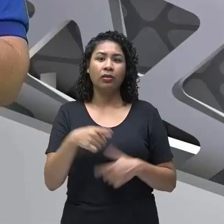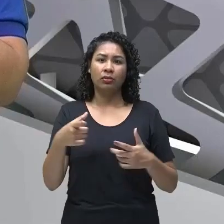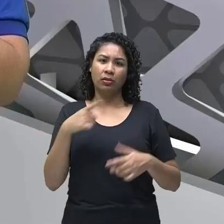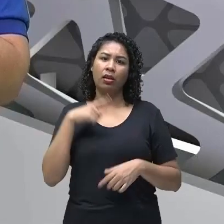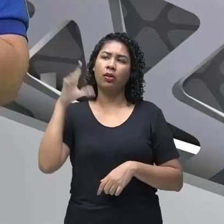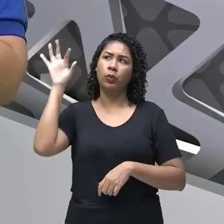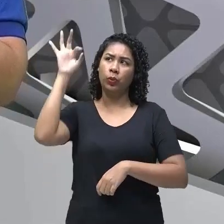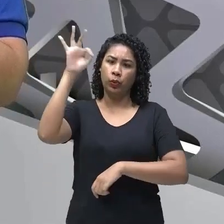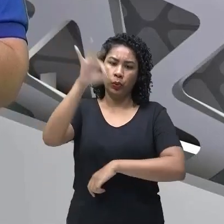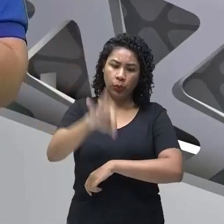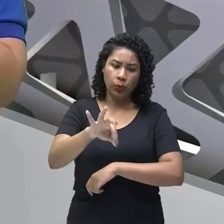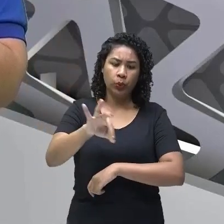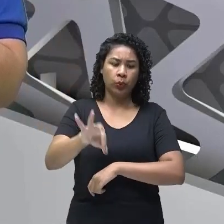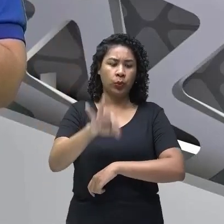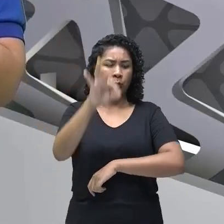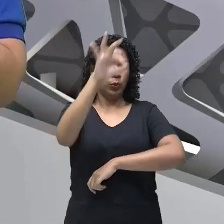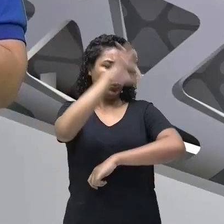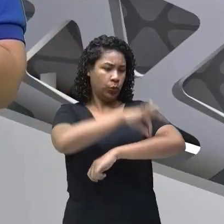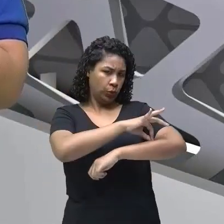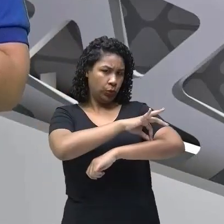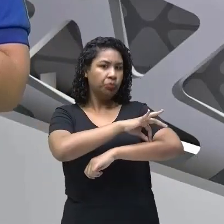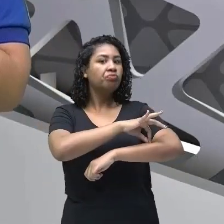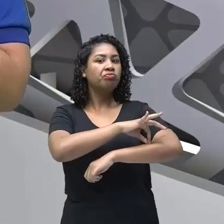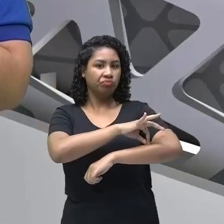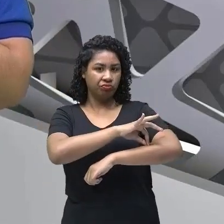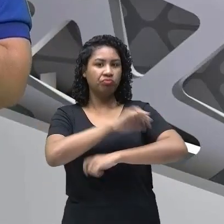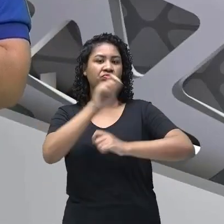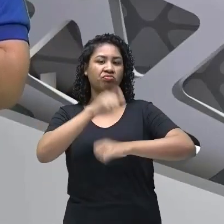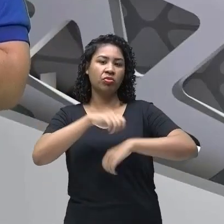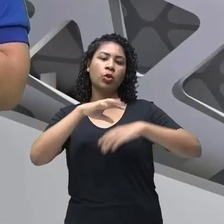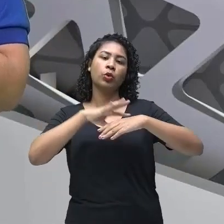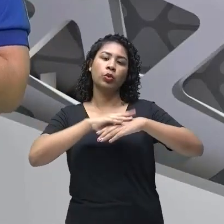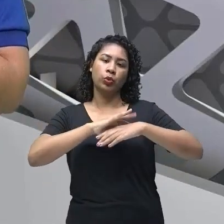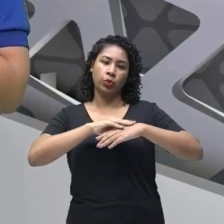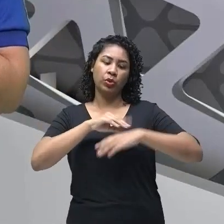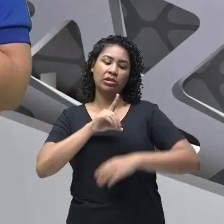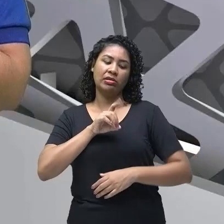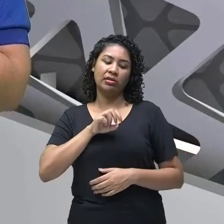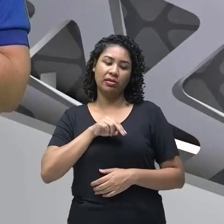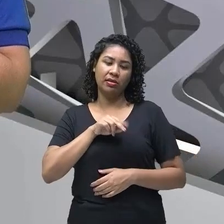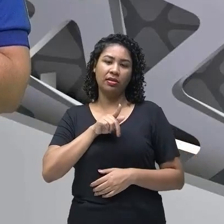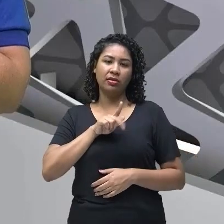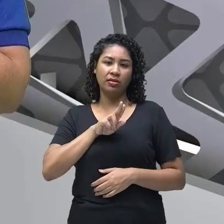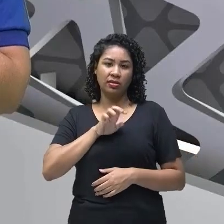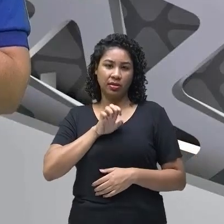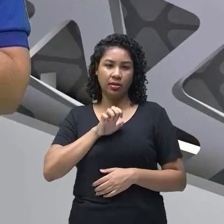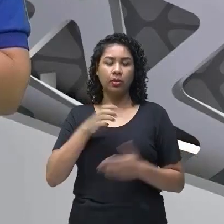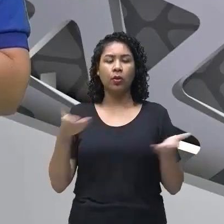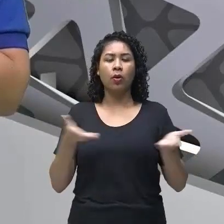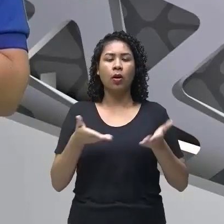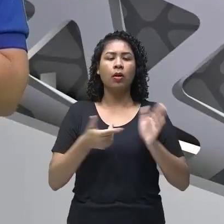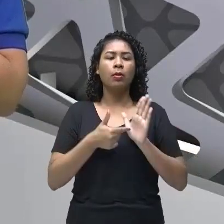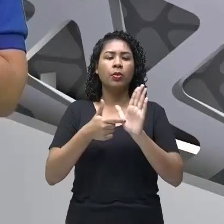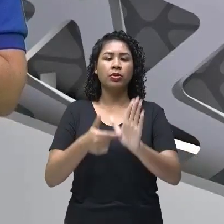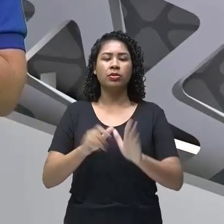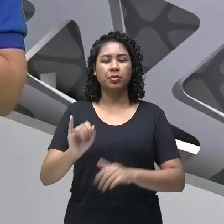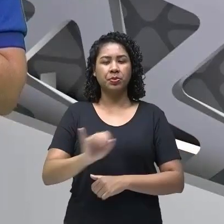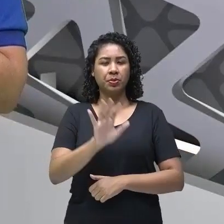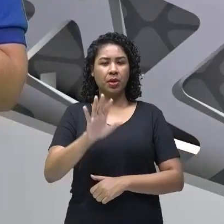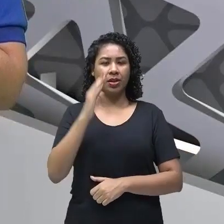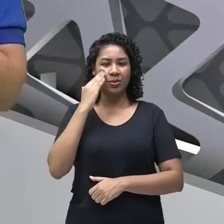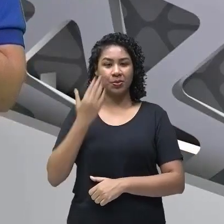que podem infectar, picar pessoas e causar a doença da dengue. Vamos a algumas imagens, olha só.